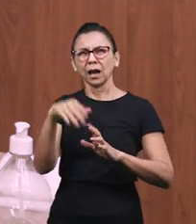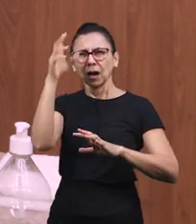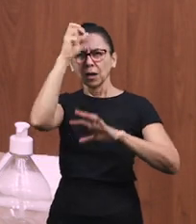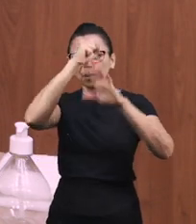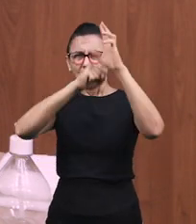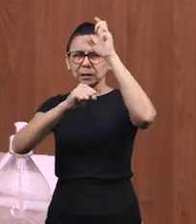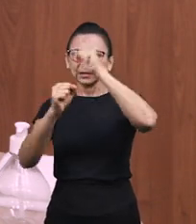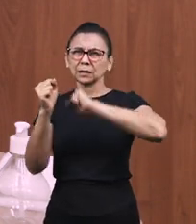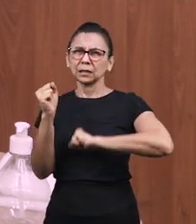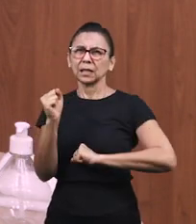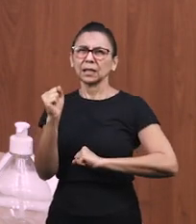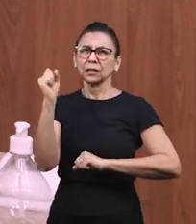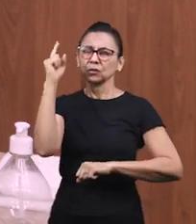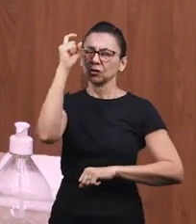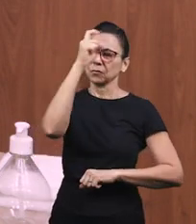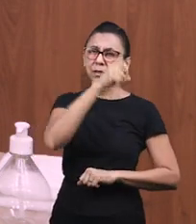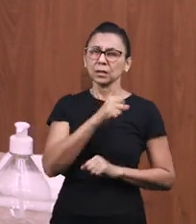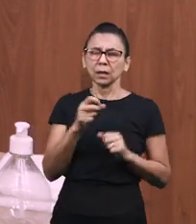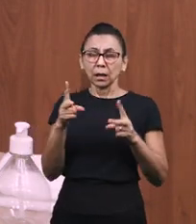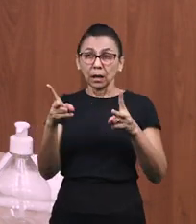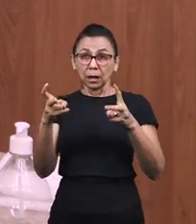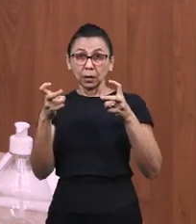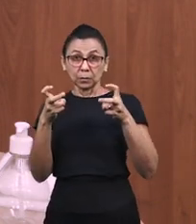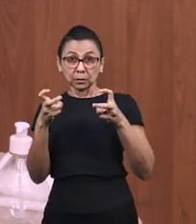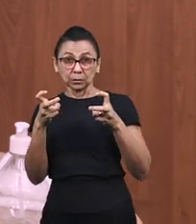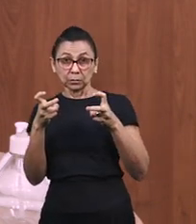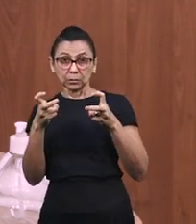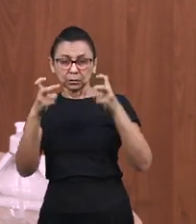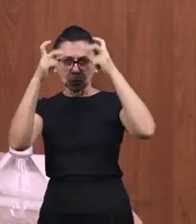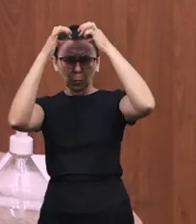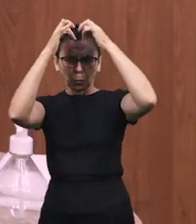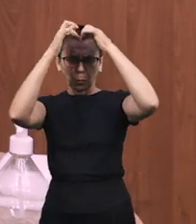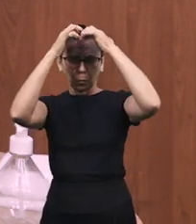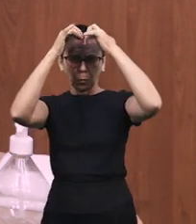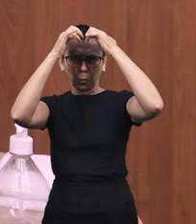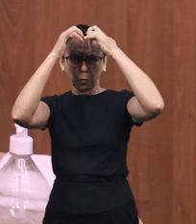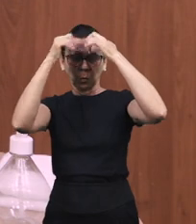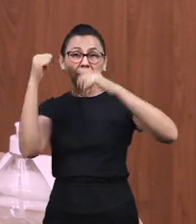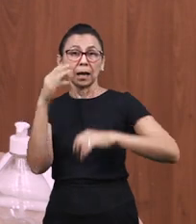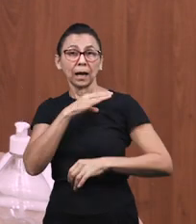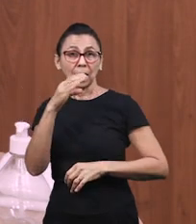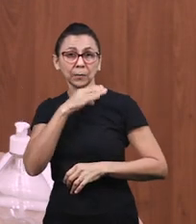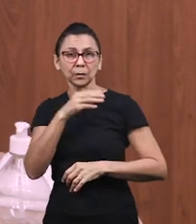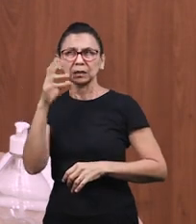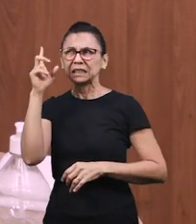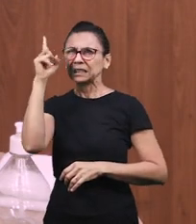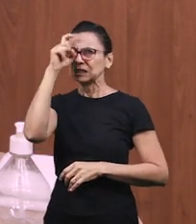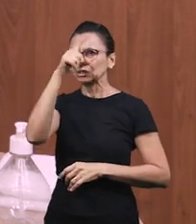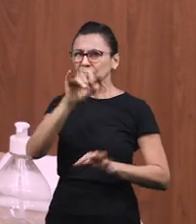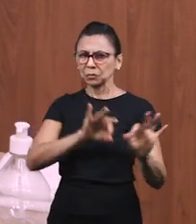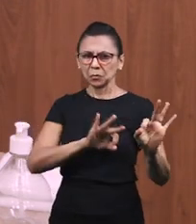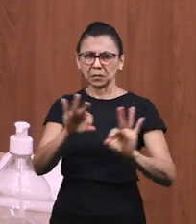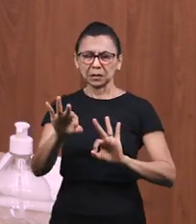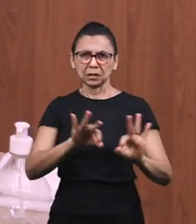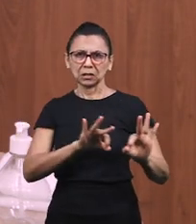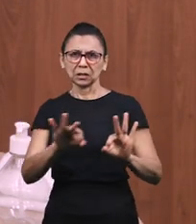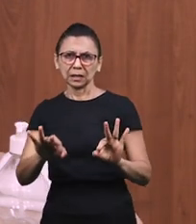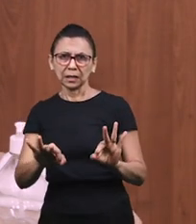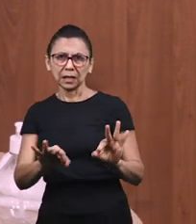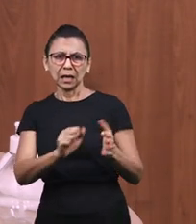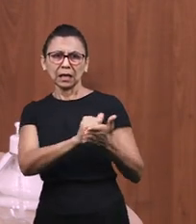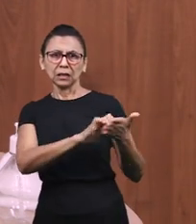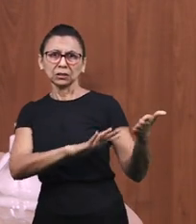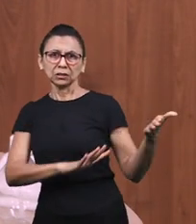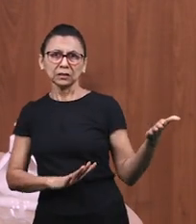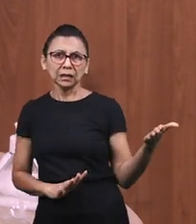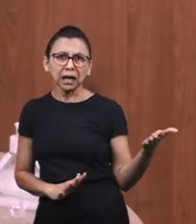aprendizagem relacionadas a abstrações, raciocínio lógico, dificuldade de planejamento, de execução de